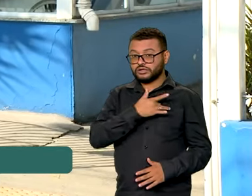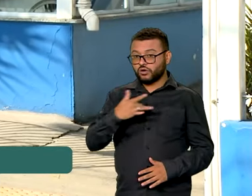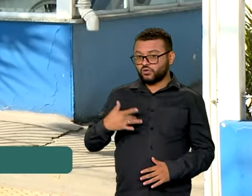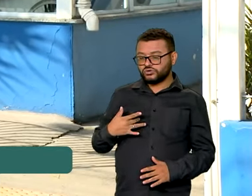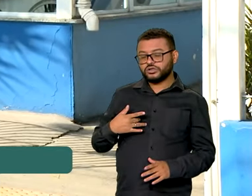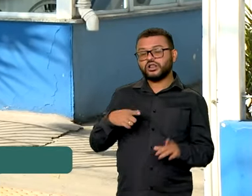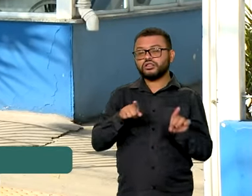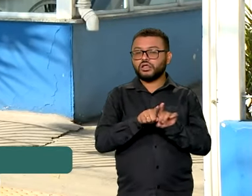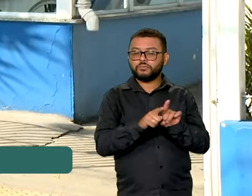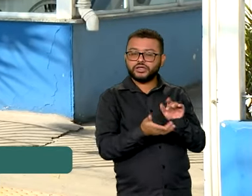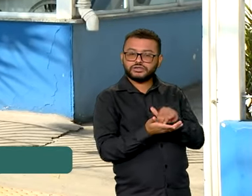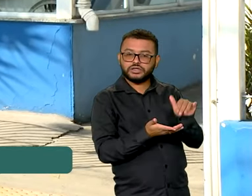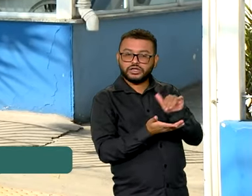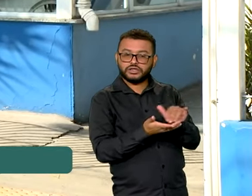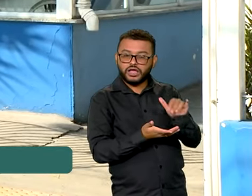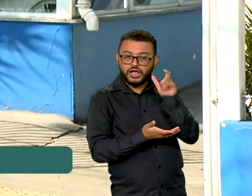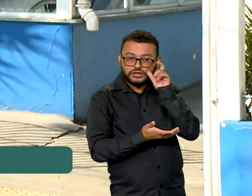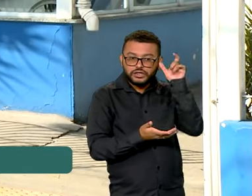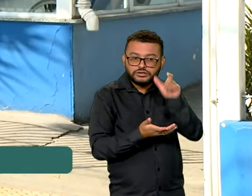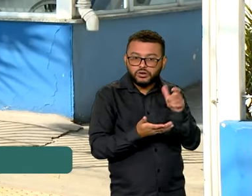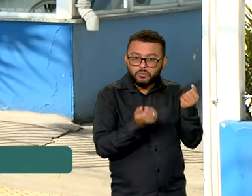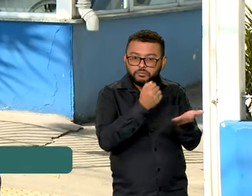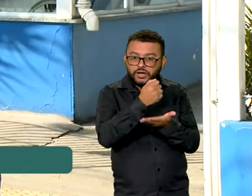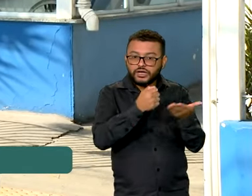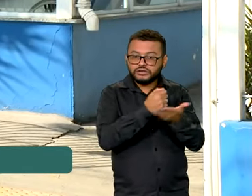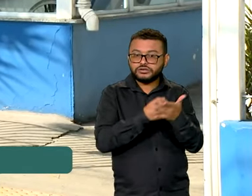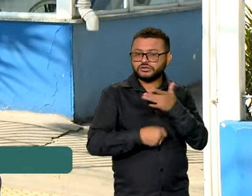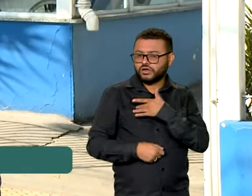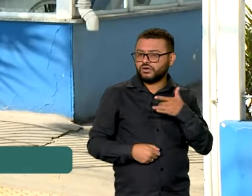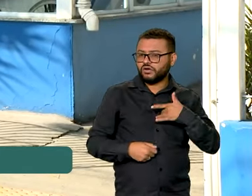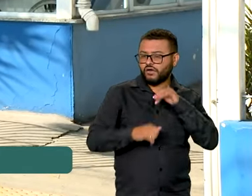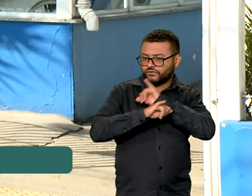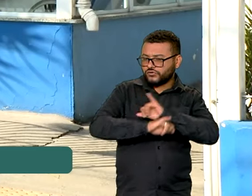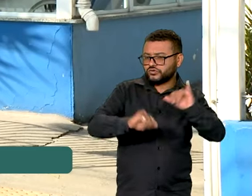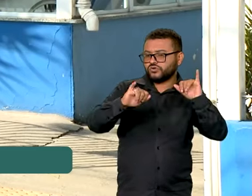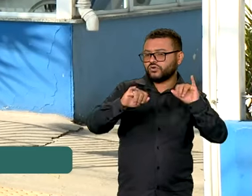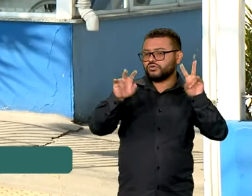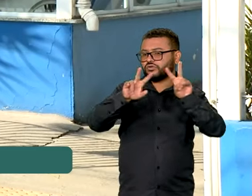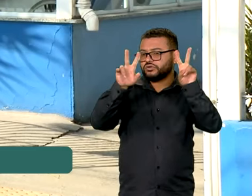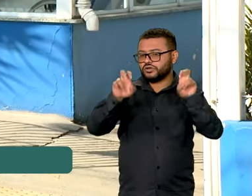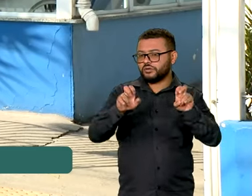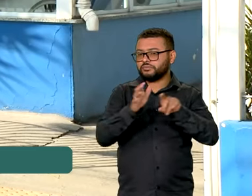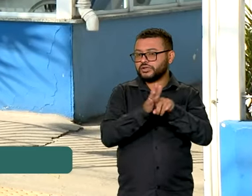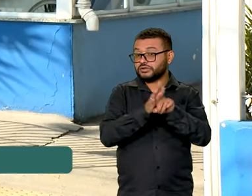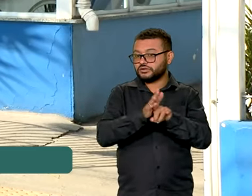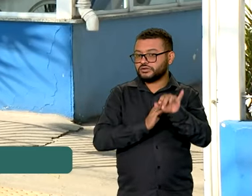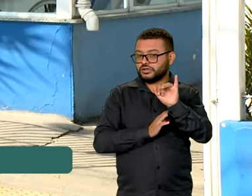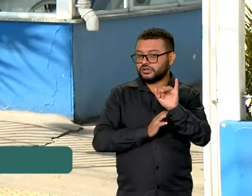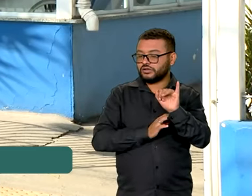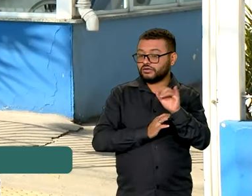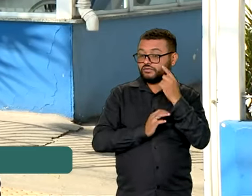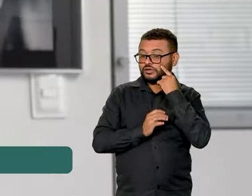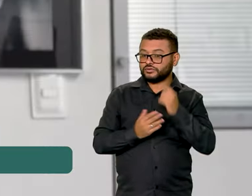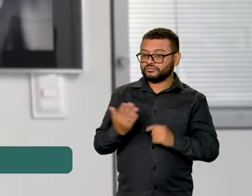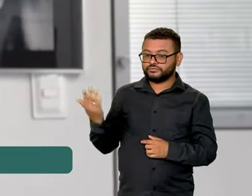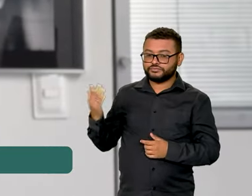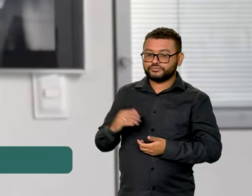O secretário de Atenção Primária à Saúde falou sobre o censo das UBSs. Vamos ver.